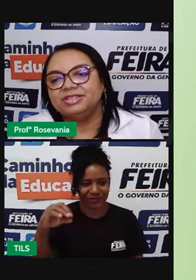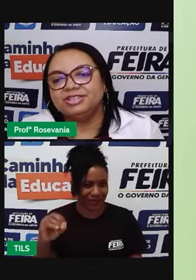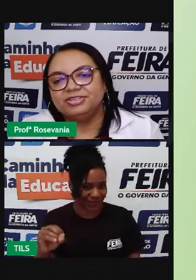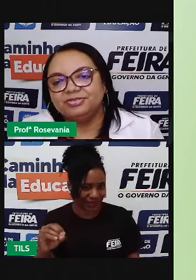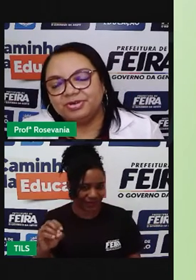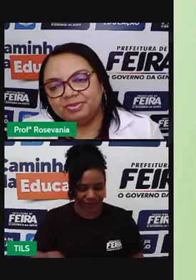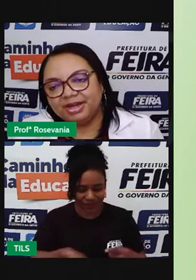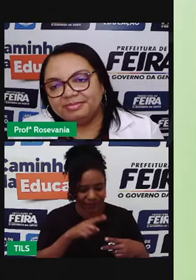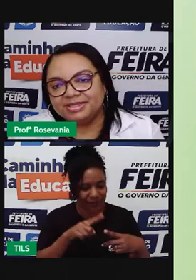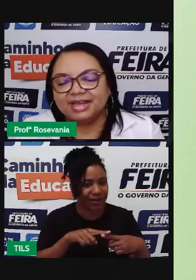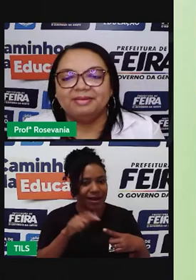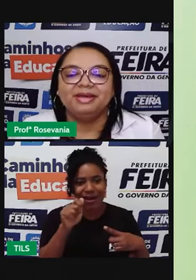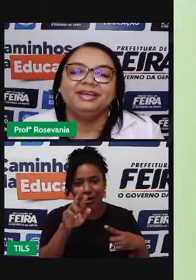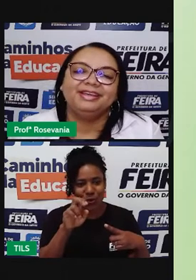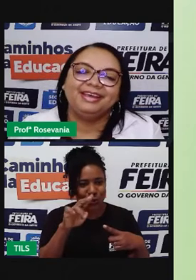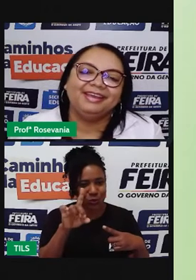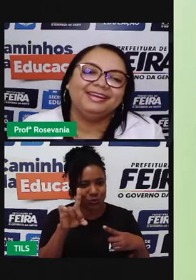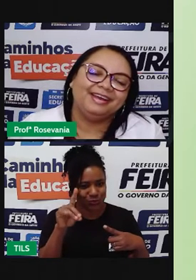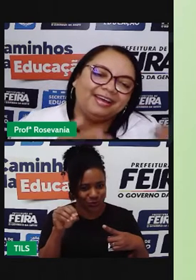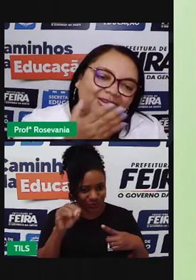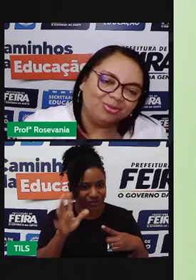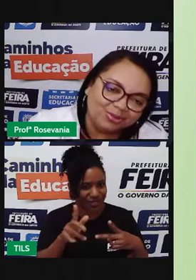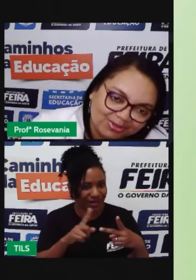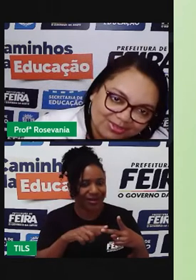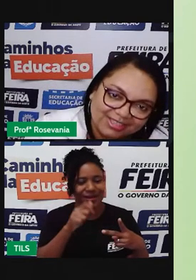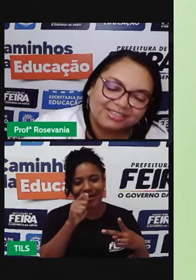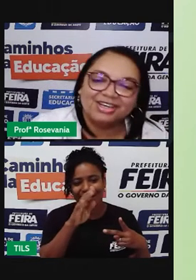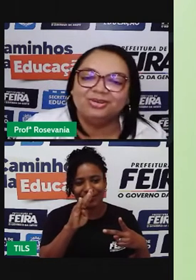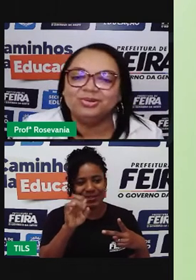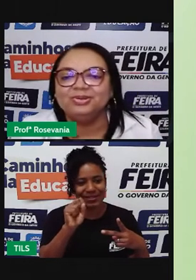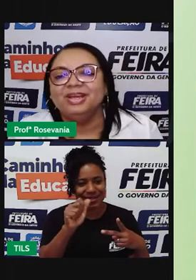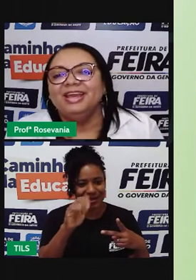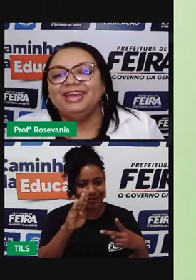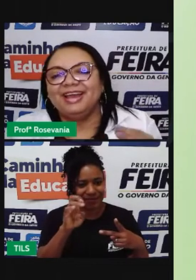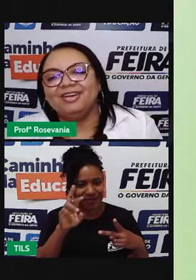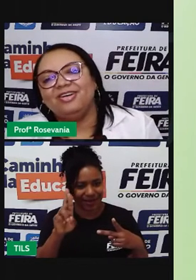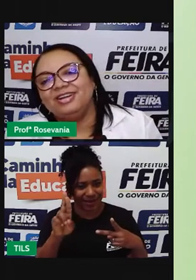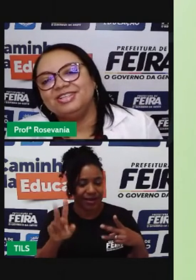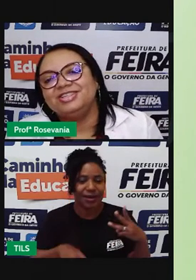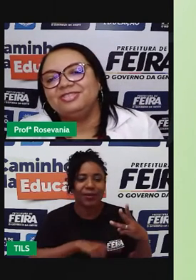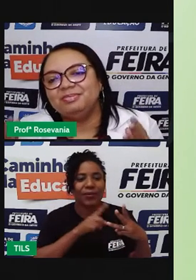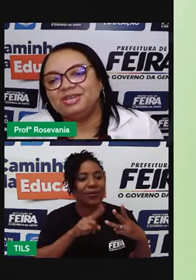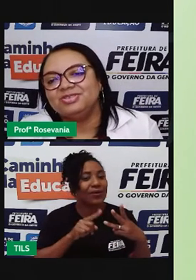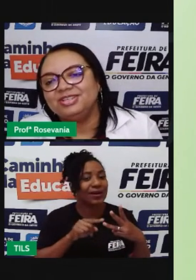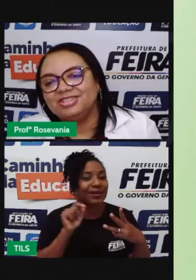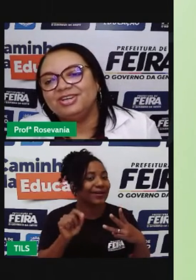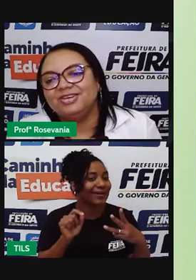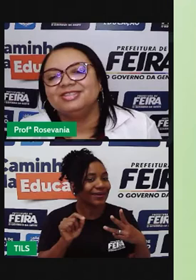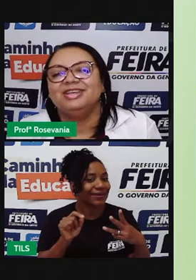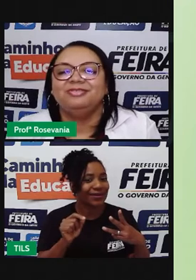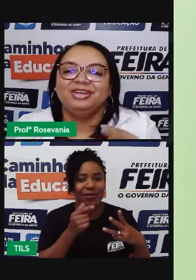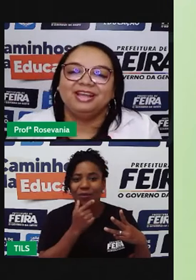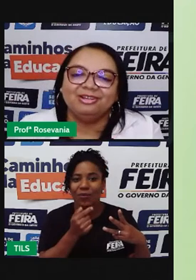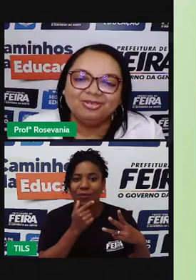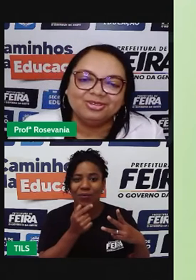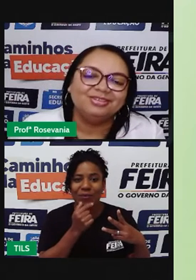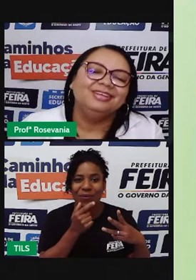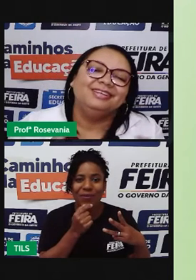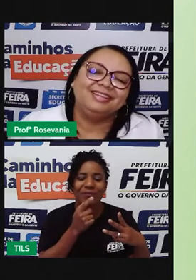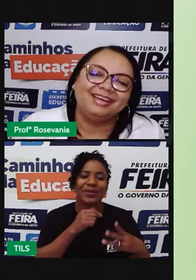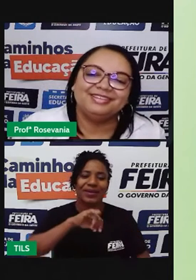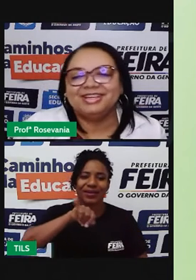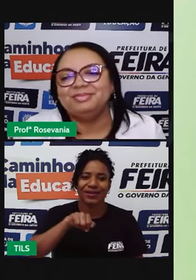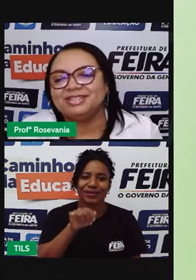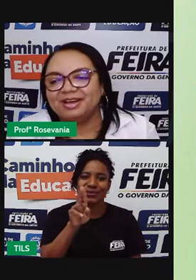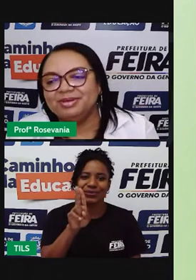depois a gente foi pra Abstabe, que era aluno, né, de Aroldo. E agora a gente vem pra Jurandir Ross, que foi aluno,